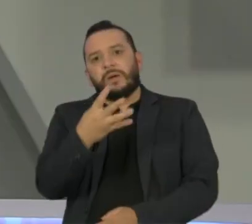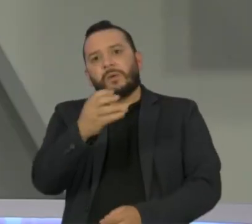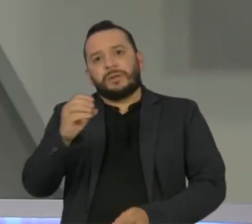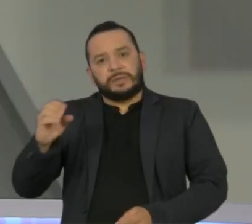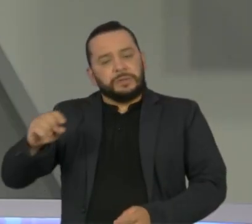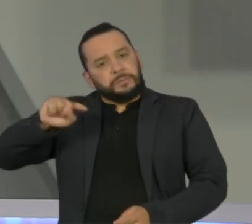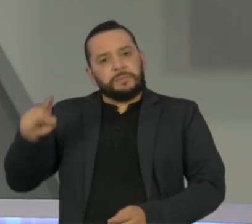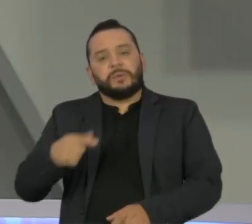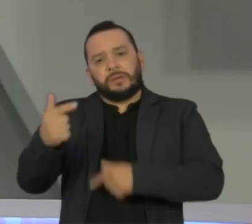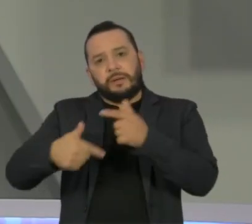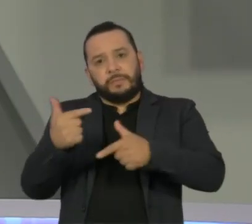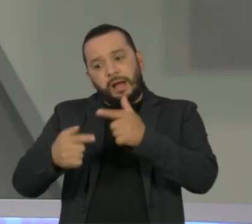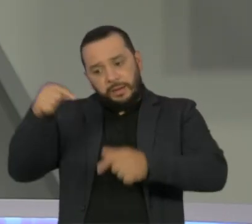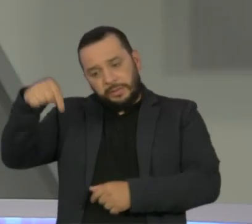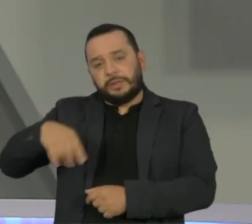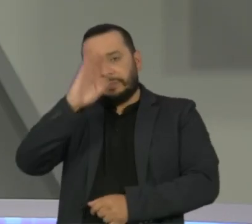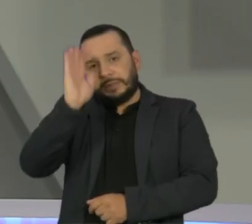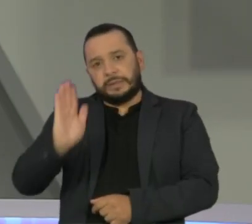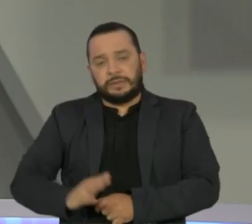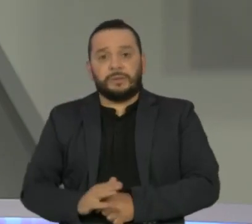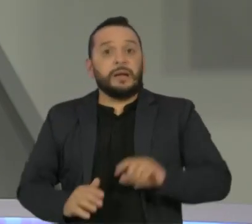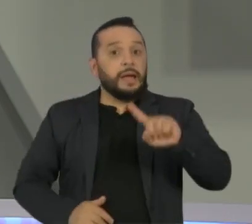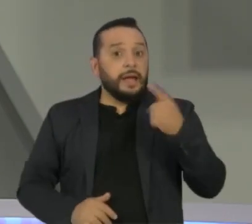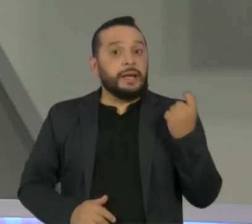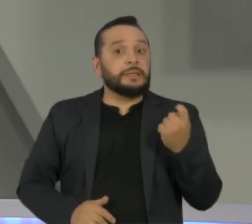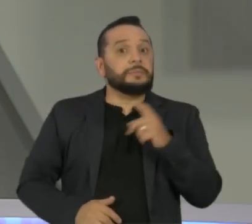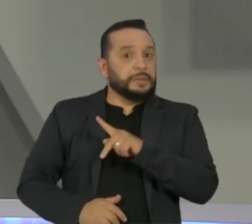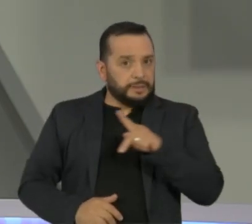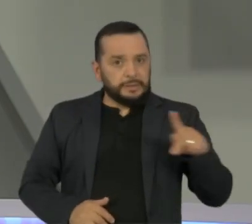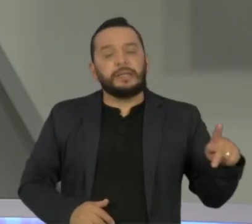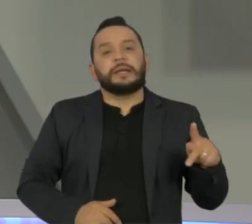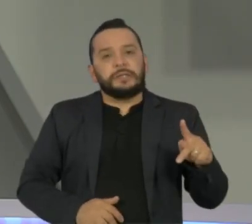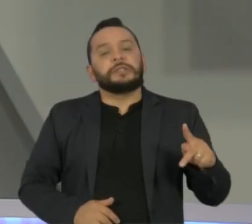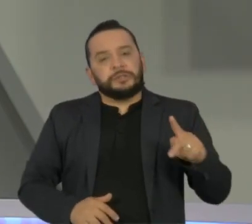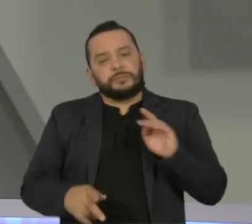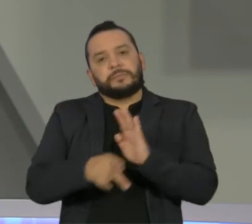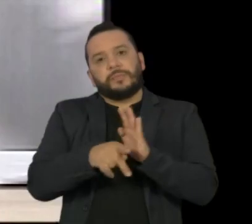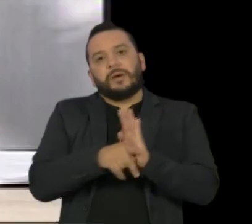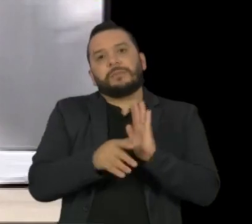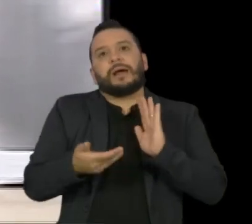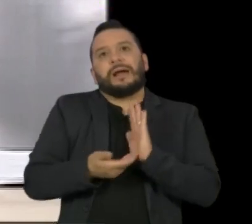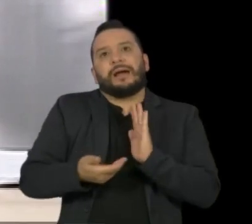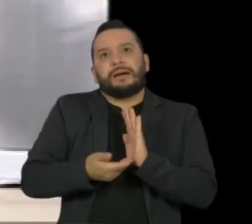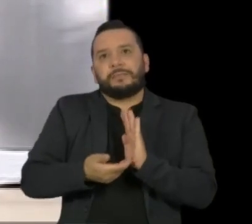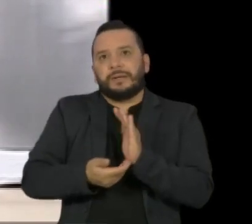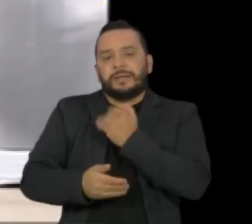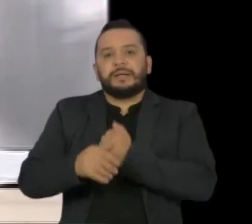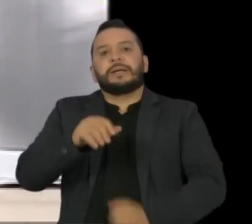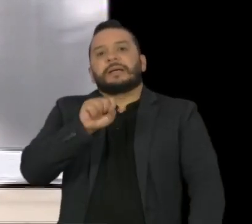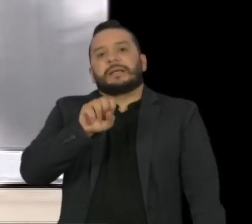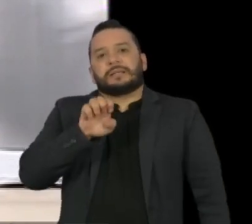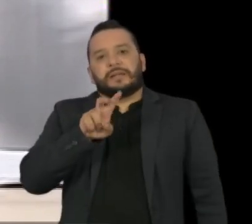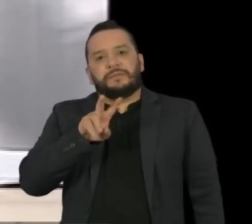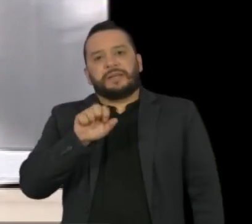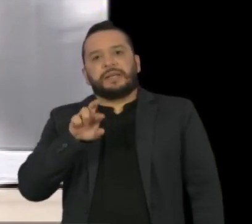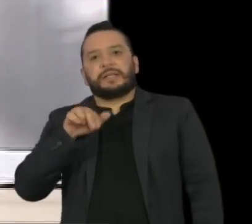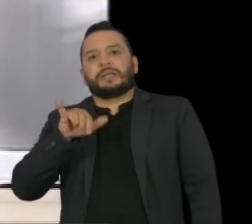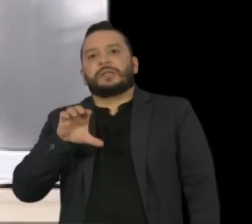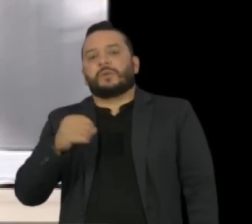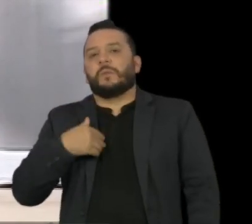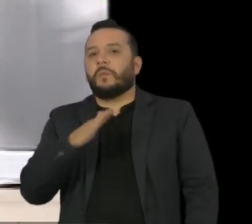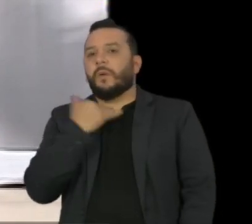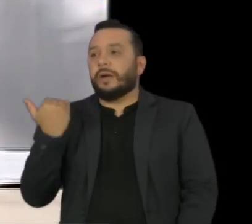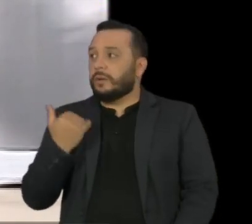Morreu hoje o ex-presidente da Câmara dos Deputados, Severino Cavalcante. Deputado estadual em